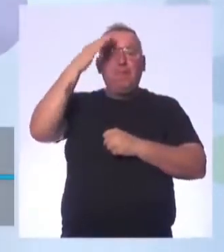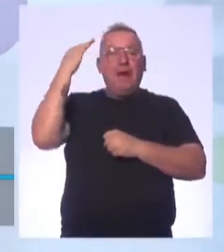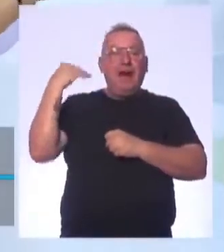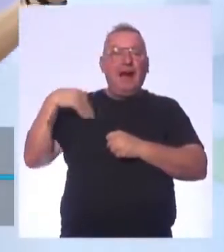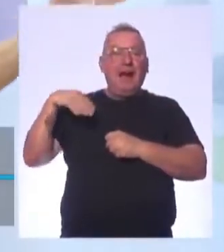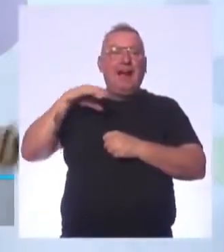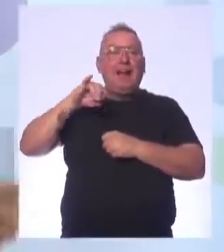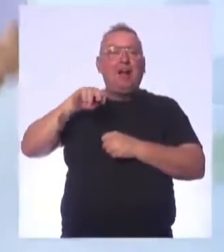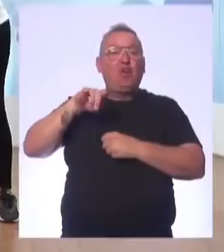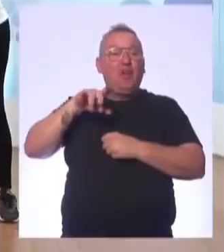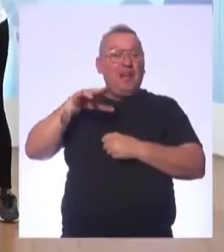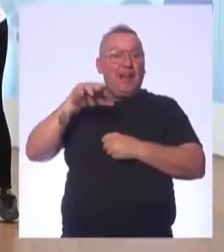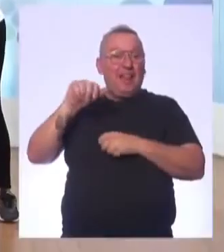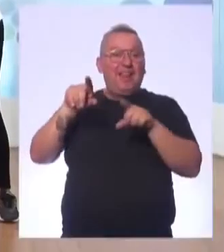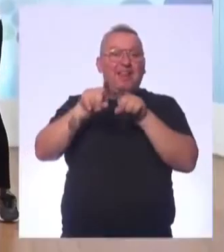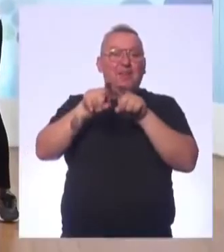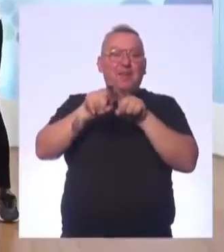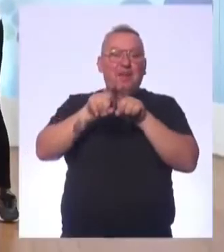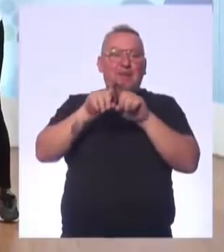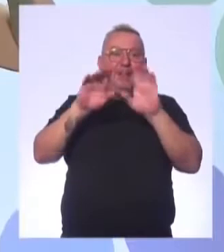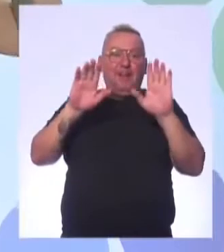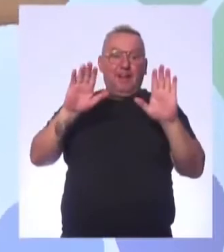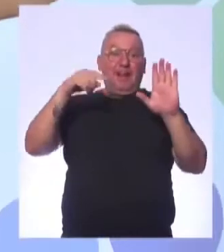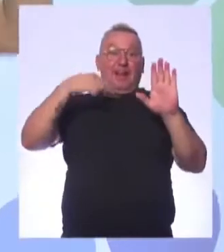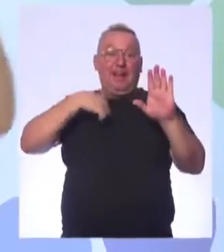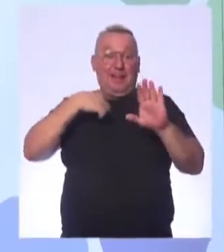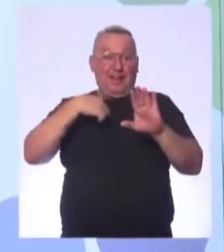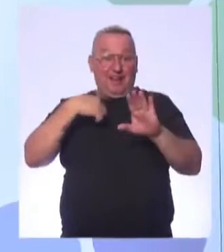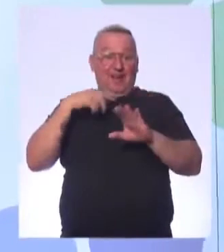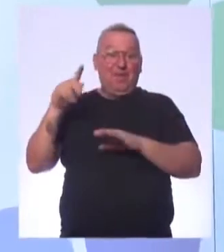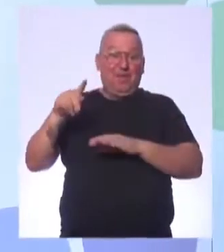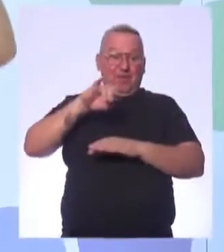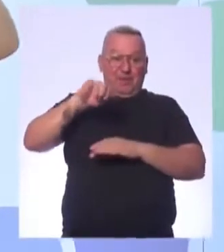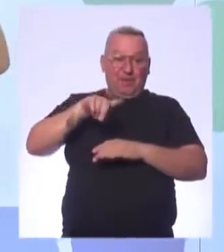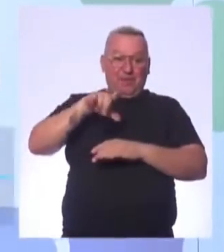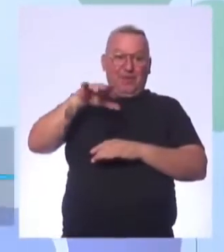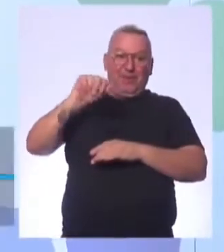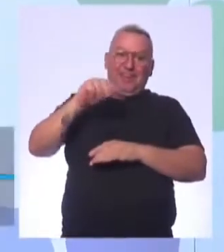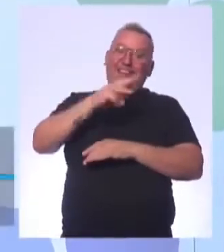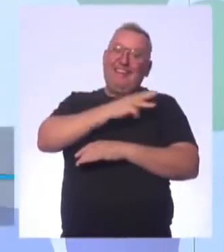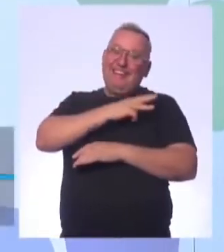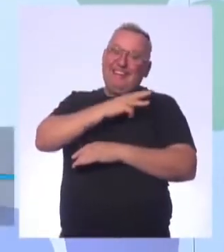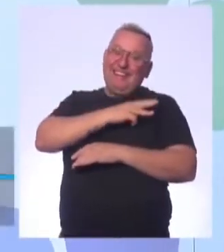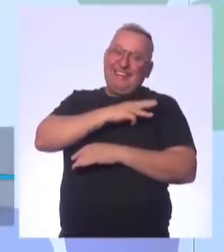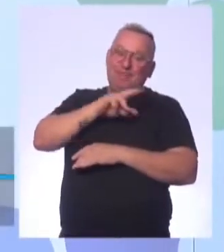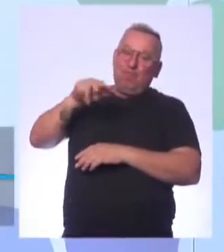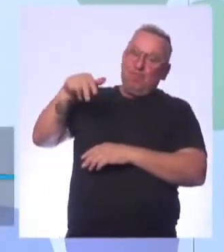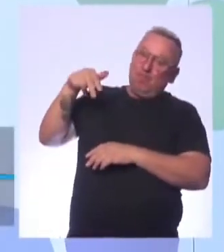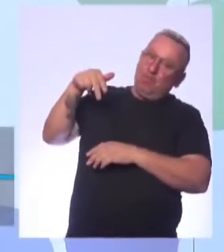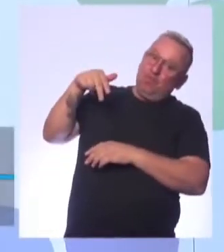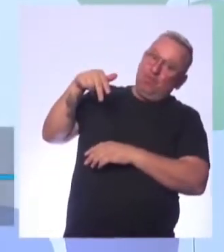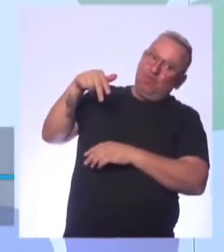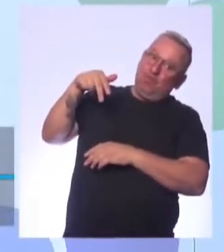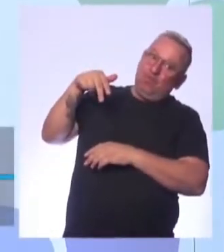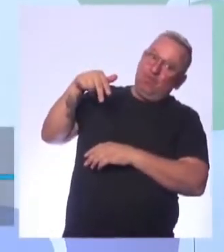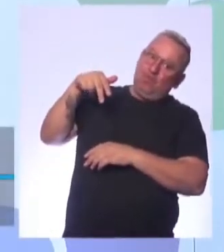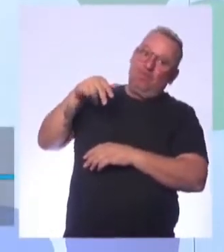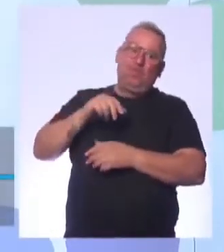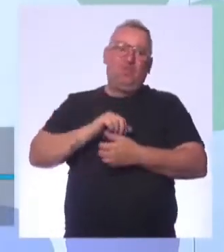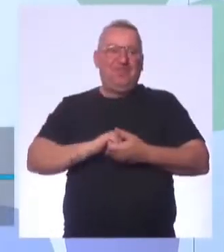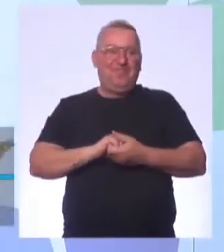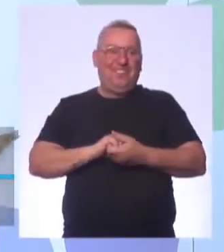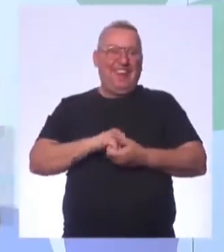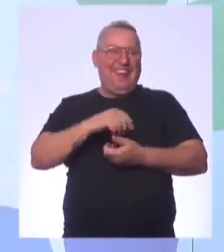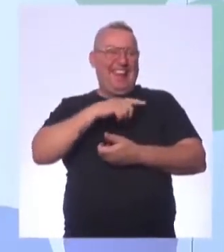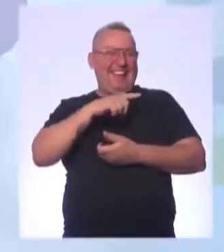professora Juliana. Ah, calma aí, eu, professora Juliana e o Sidney travando na beleza. Ah, o Sidney está então